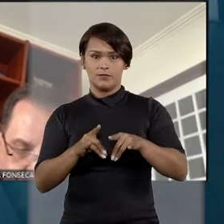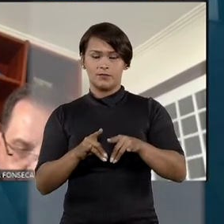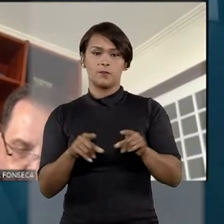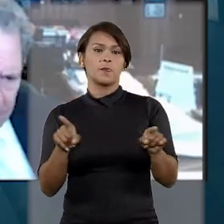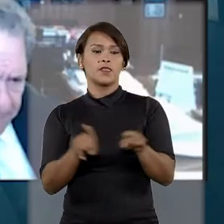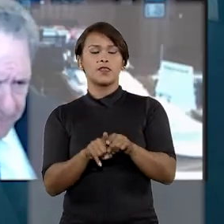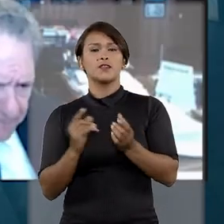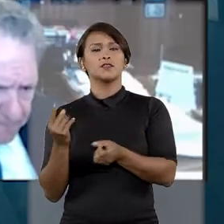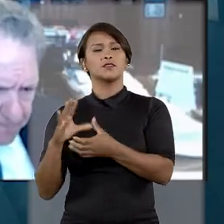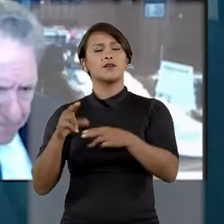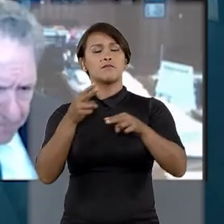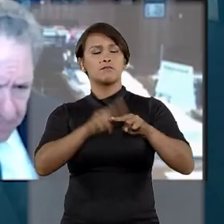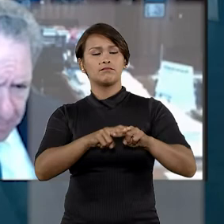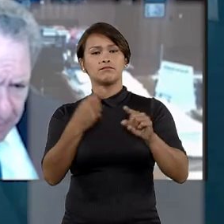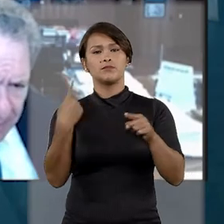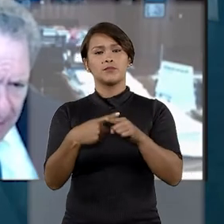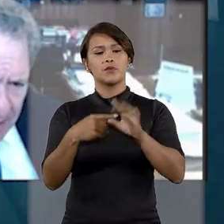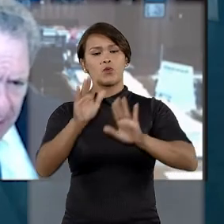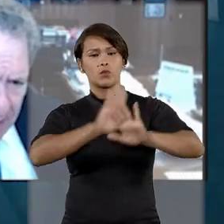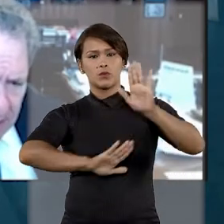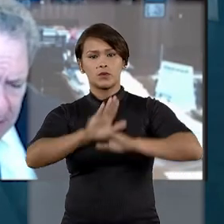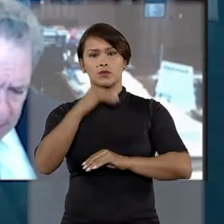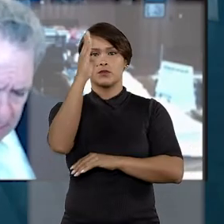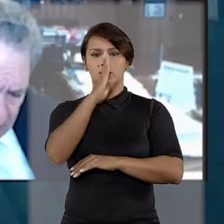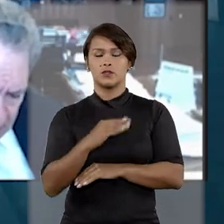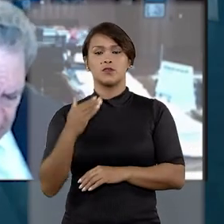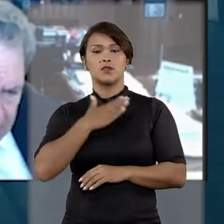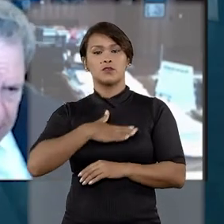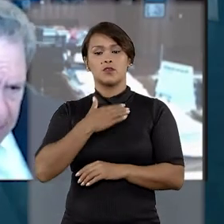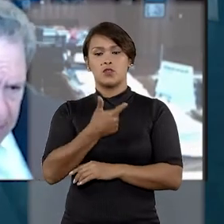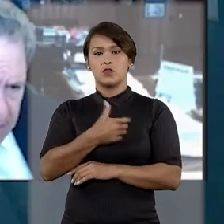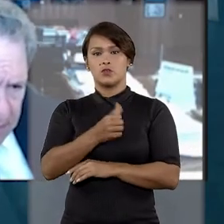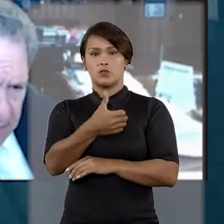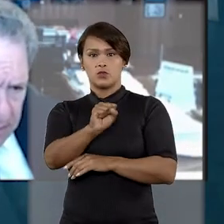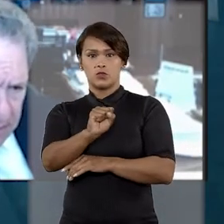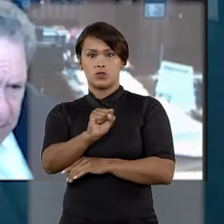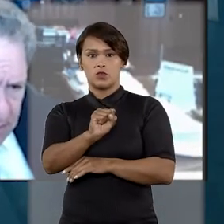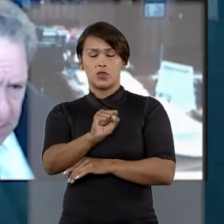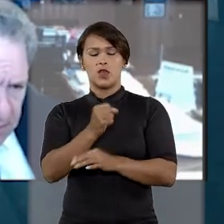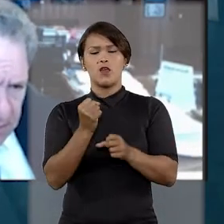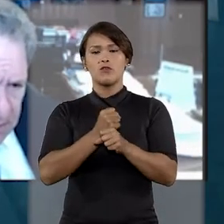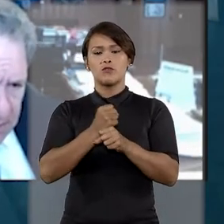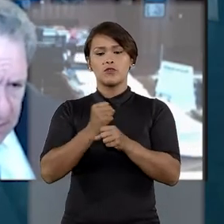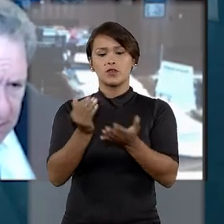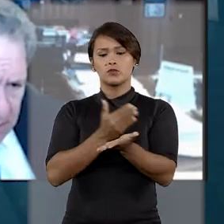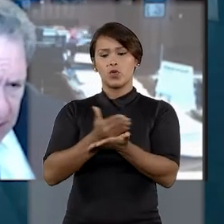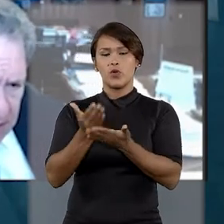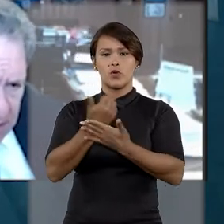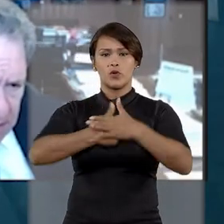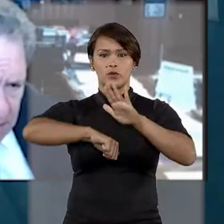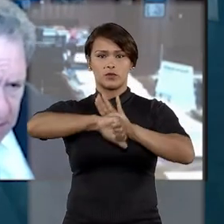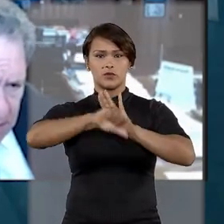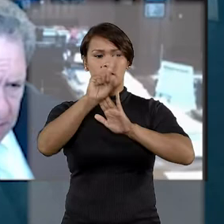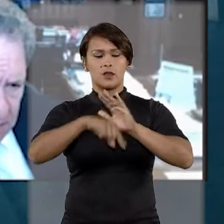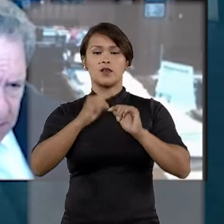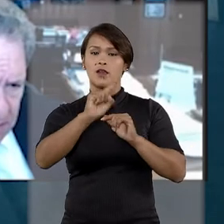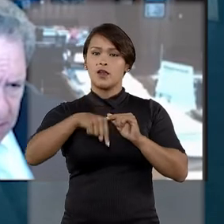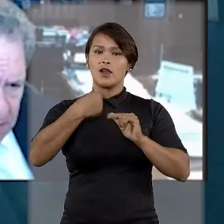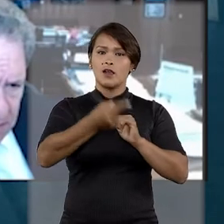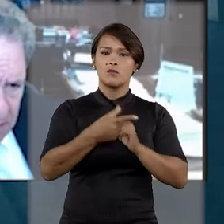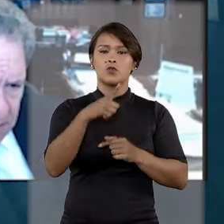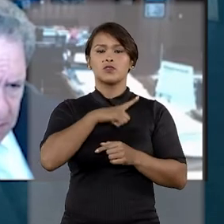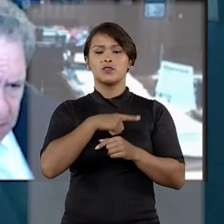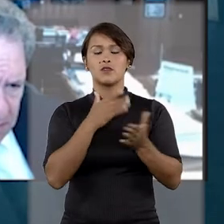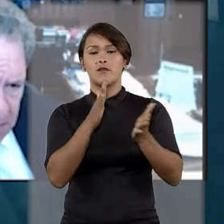Austrália. Ele está preso preventivamente no Brasil desde agosto de 2018, que foi o ano em que ocorreu o crime, após